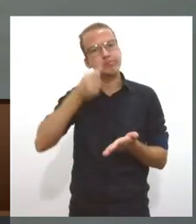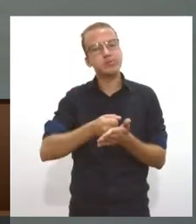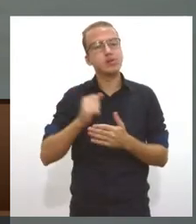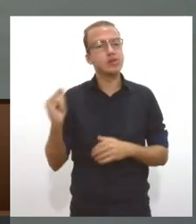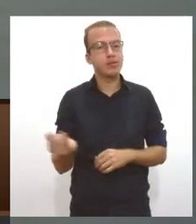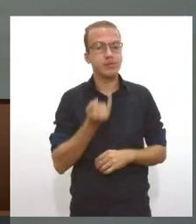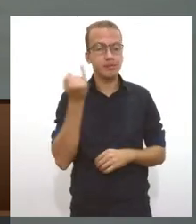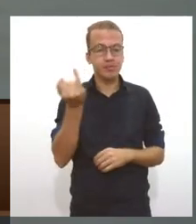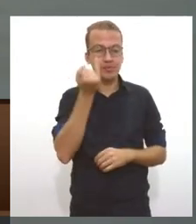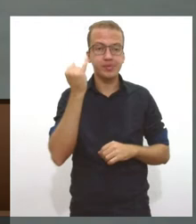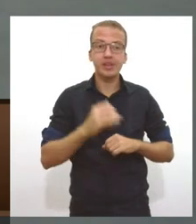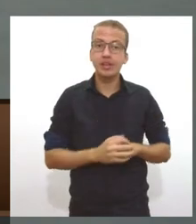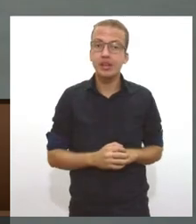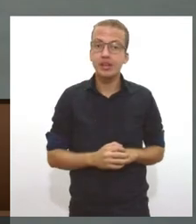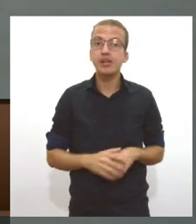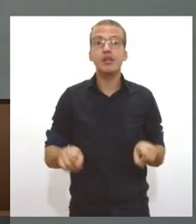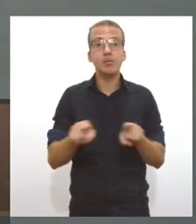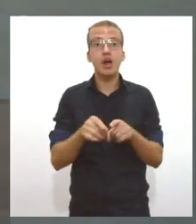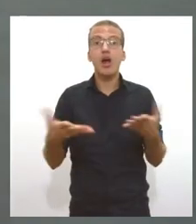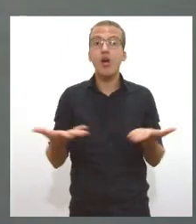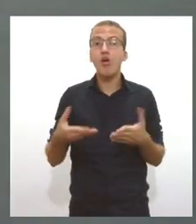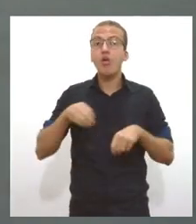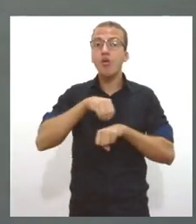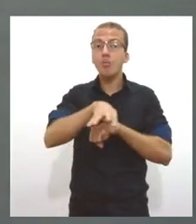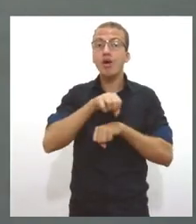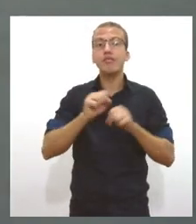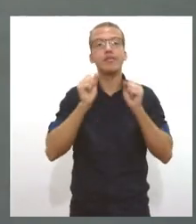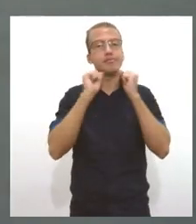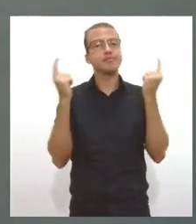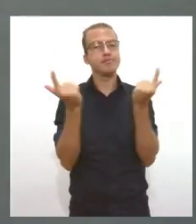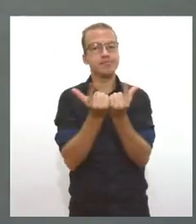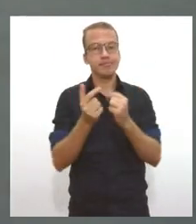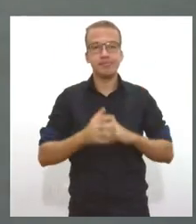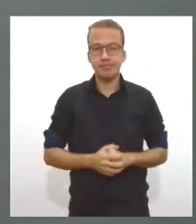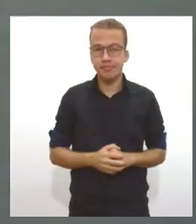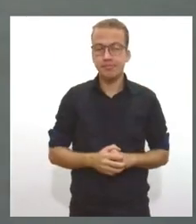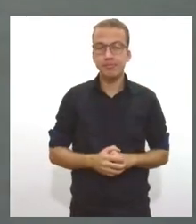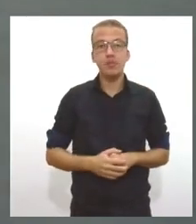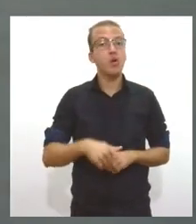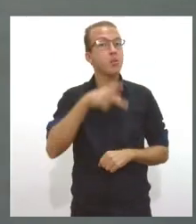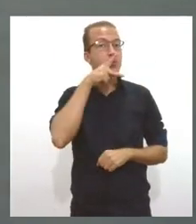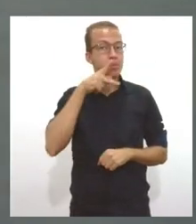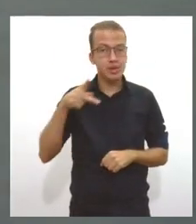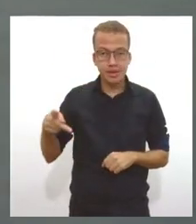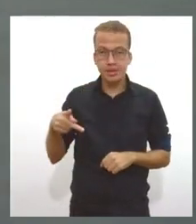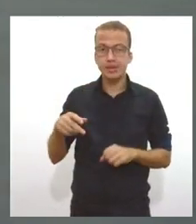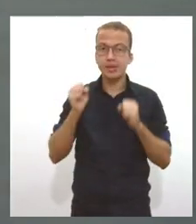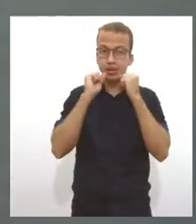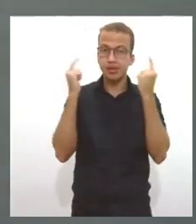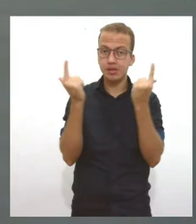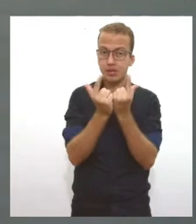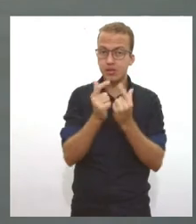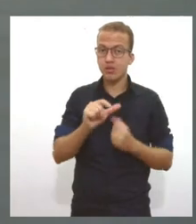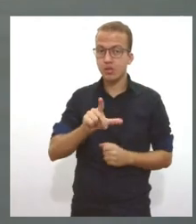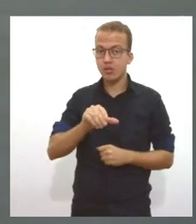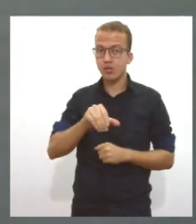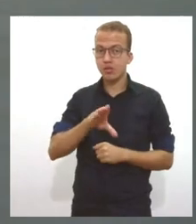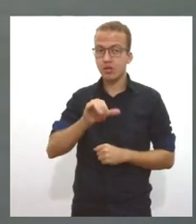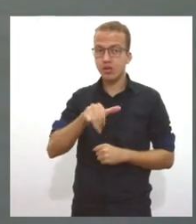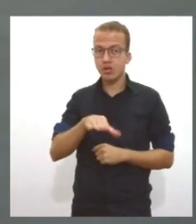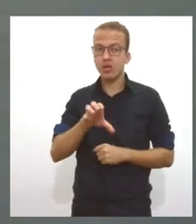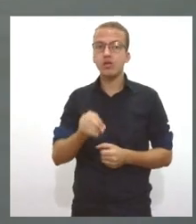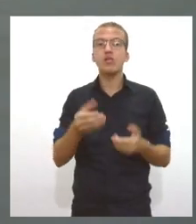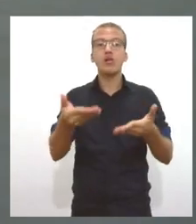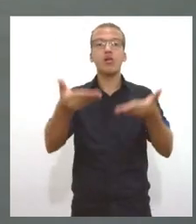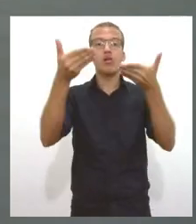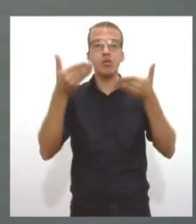E olha só, gente, agora vamos com a informação da Casa Legislativa. O presidente da Assembleia, deputado Luciano Bispo, recebeu ontem integrantes do Movimento